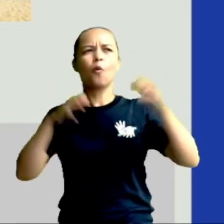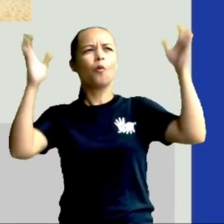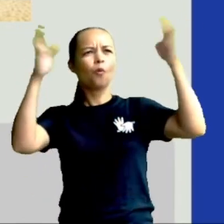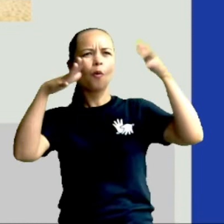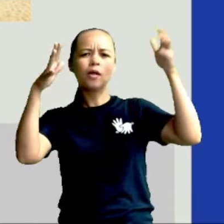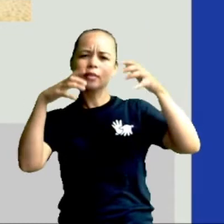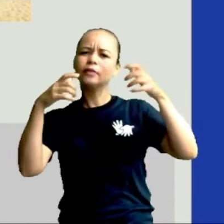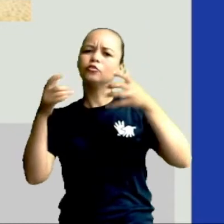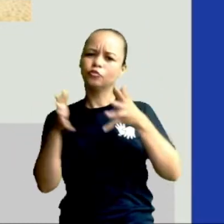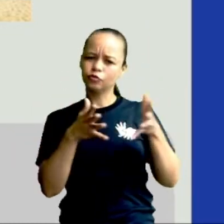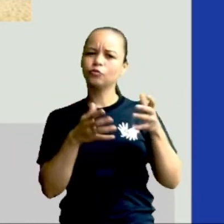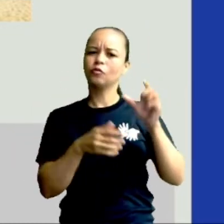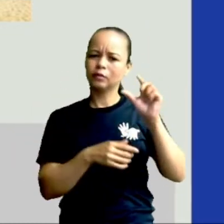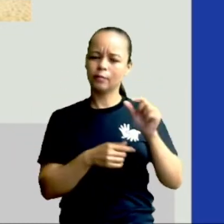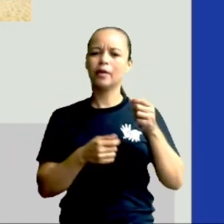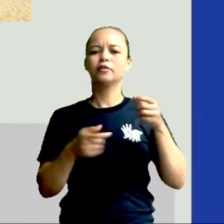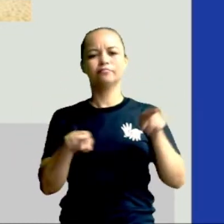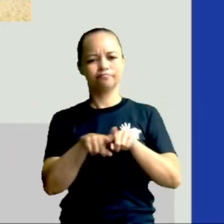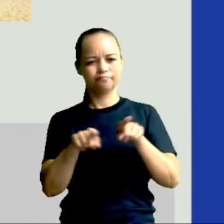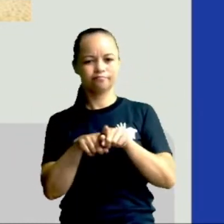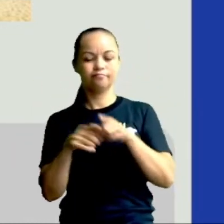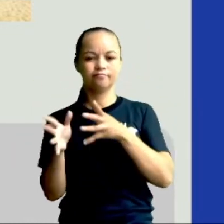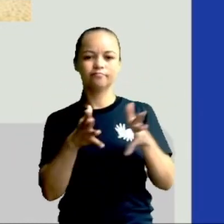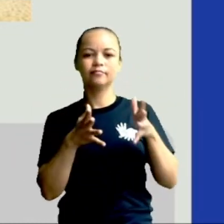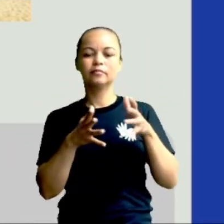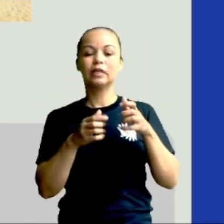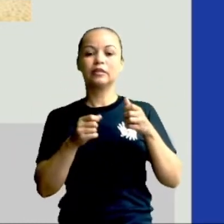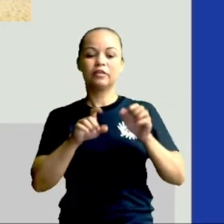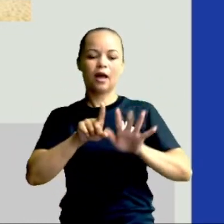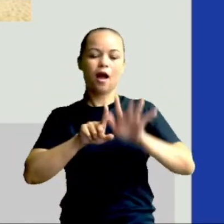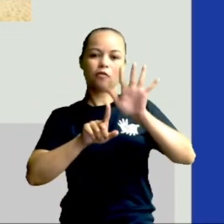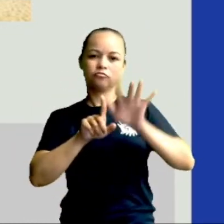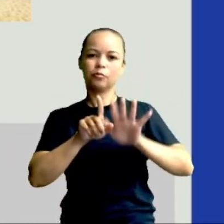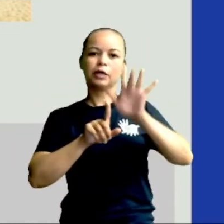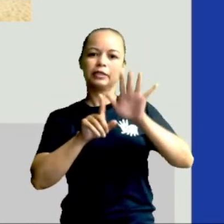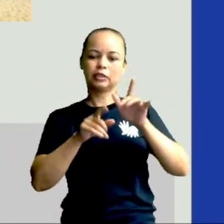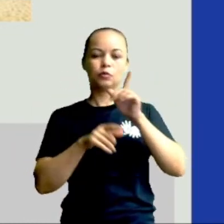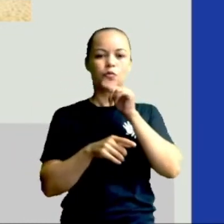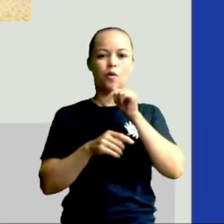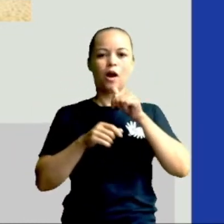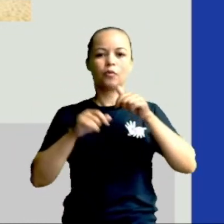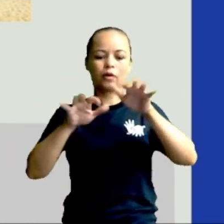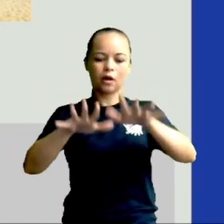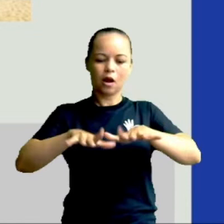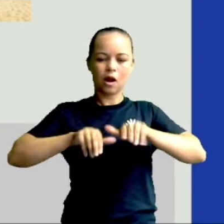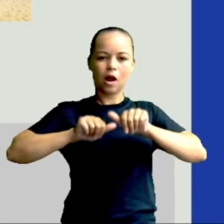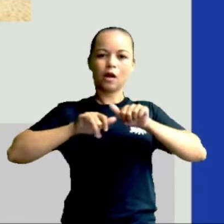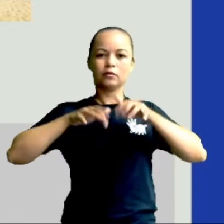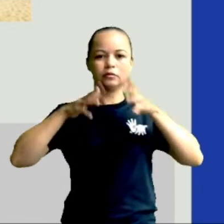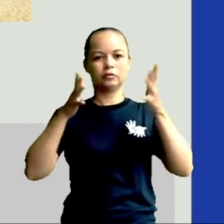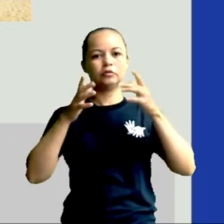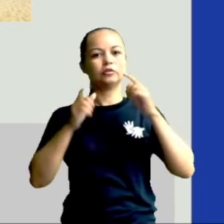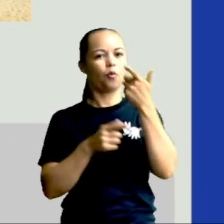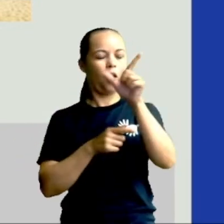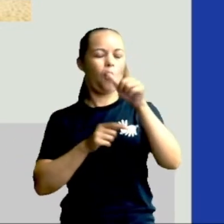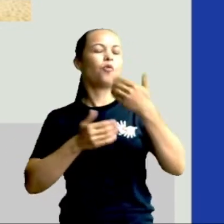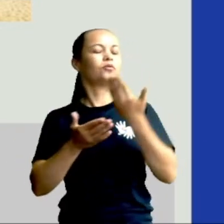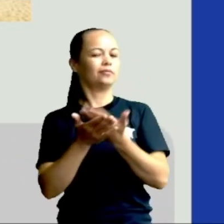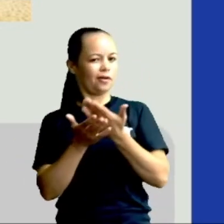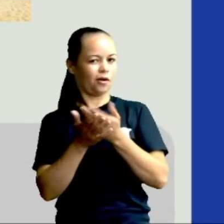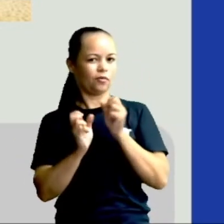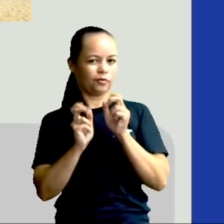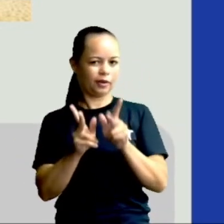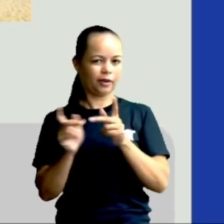vocês sabiam que no verão chove? Chove sim, devido à alta evaporação de água que acumula no solo. Mas isso aí já é uma outra aula, tá, gente?